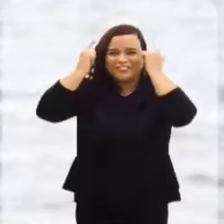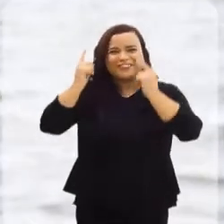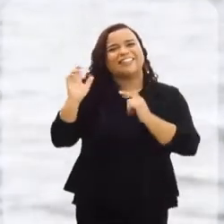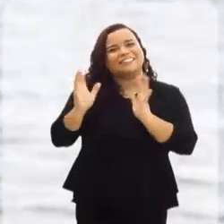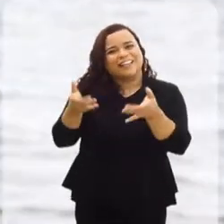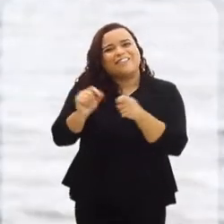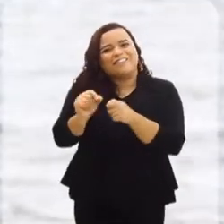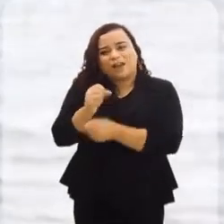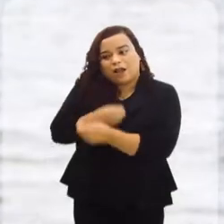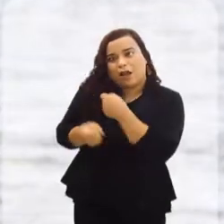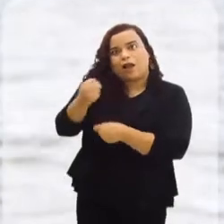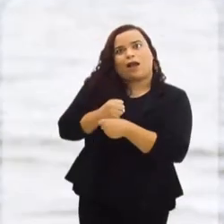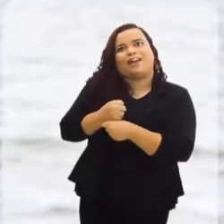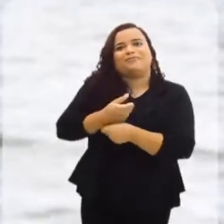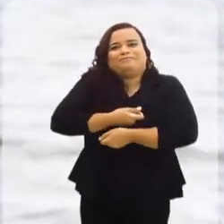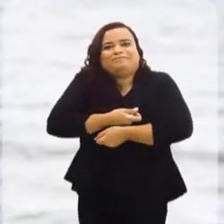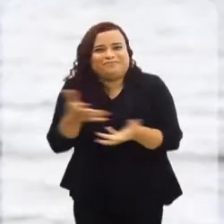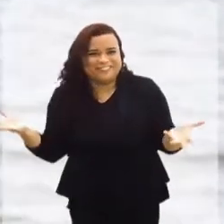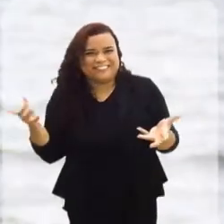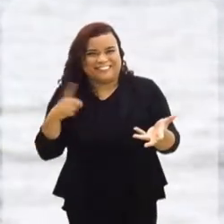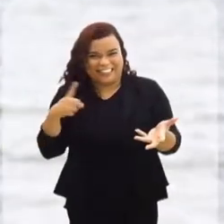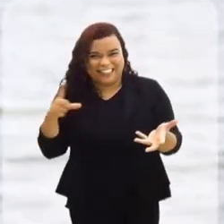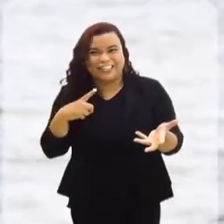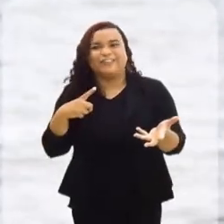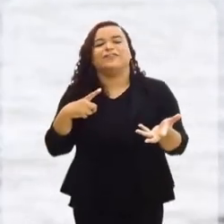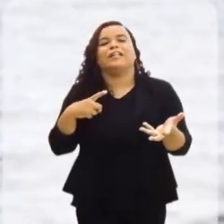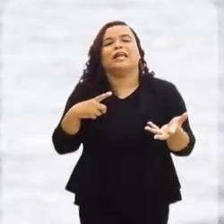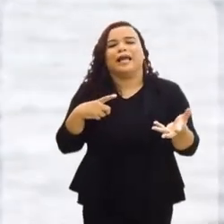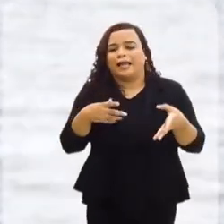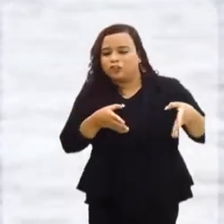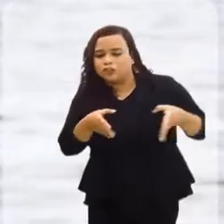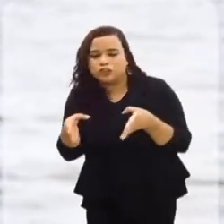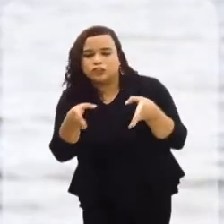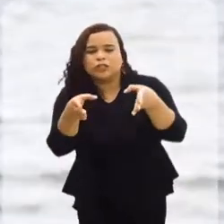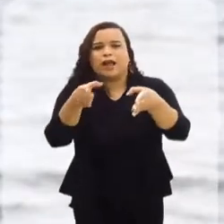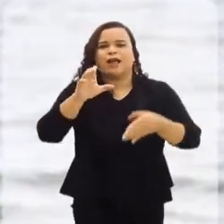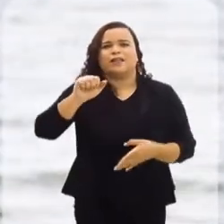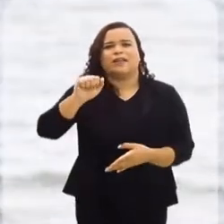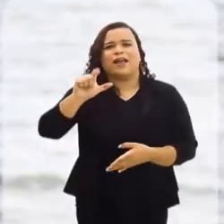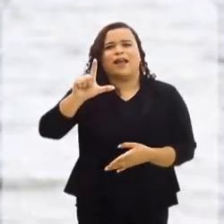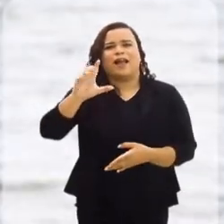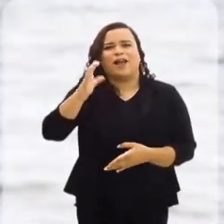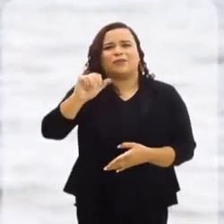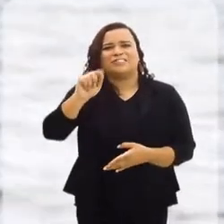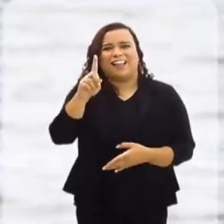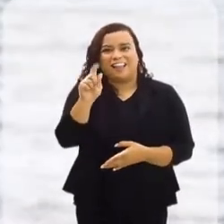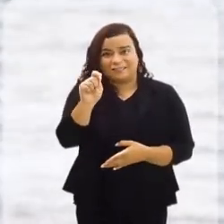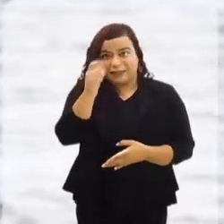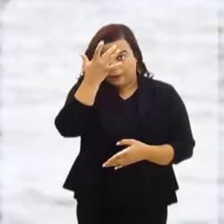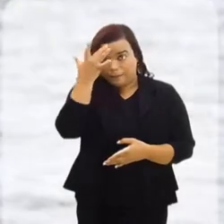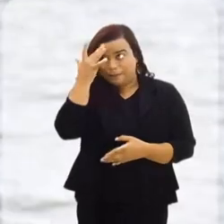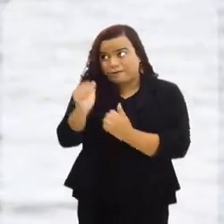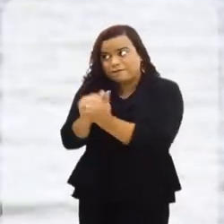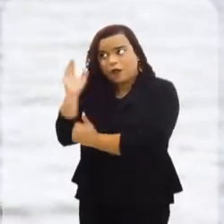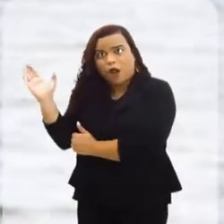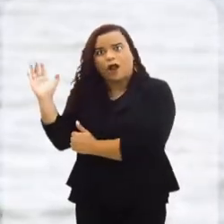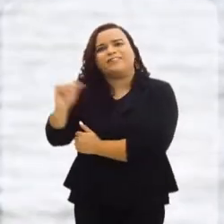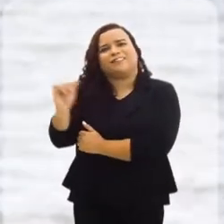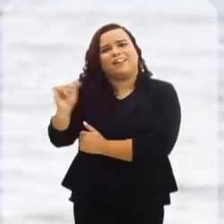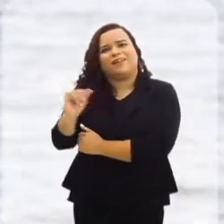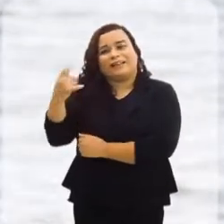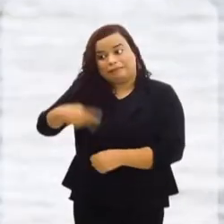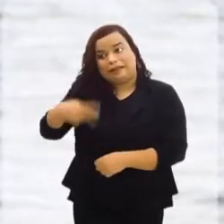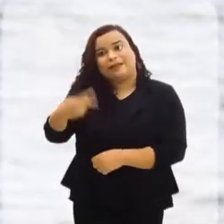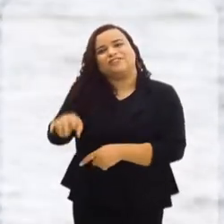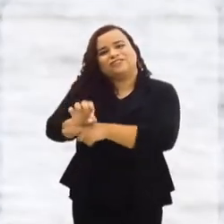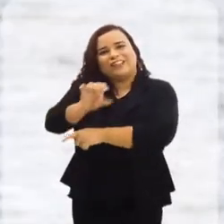a gente já fez, inclusive, no ano passado, a inauguração da Estrada da Calçada, que é onde as pessoas vêm de fora de Itaguaí,